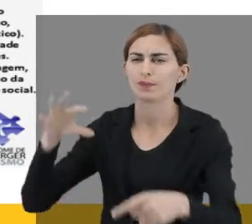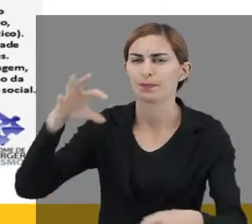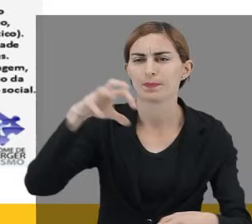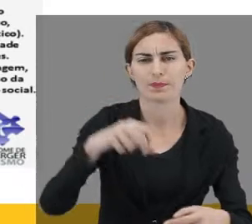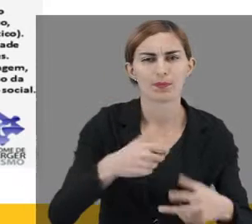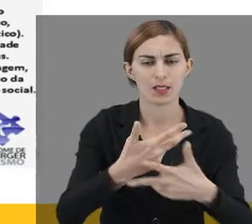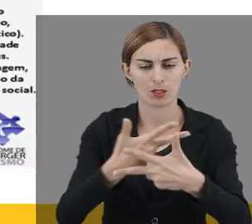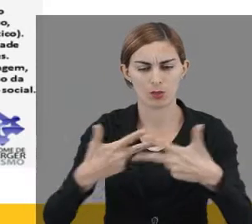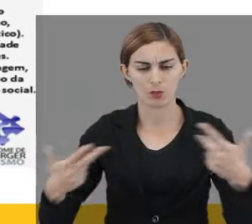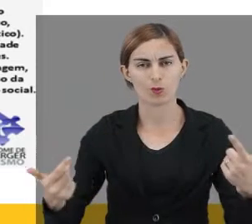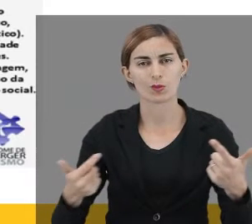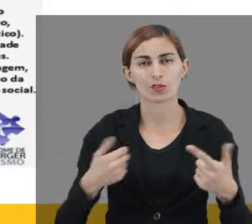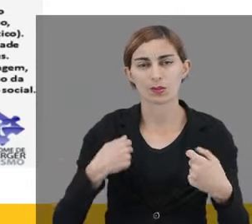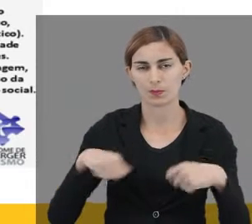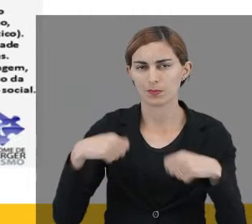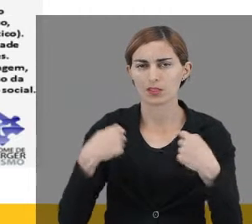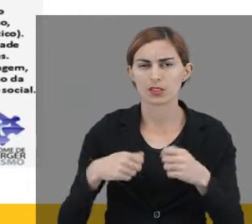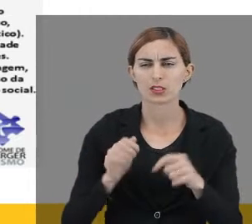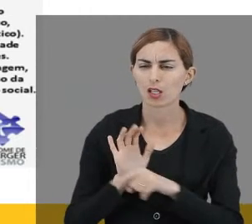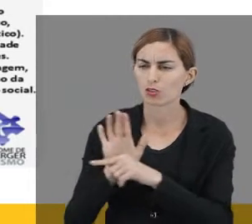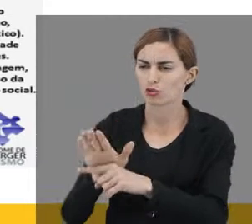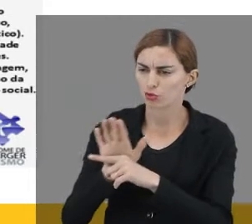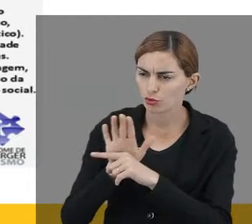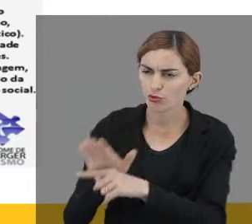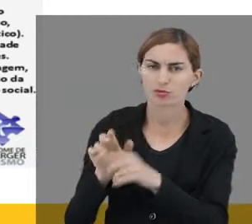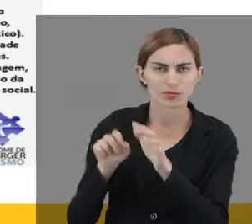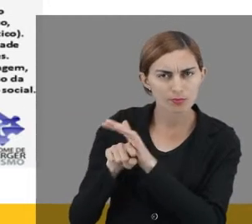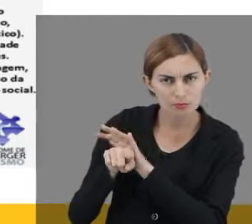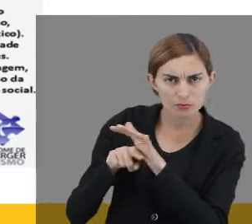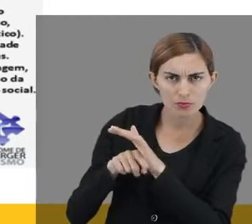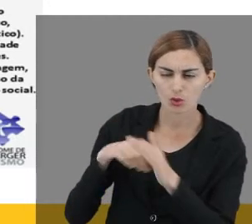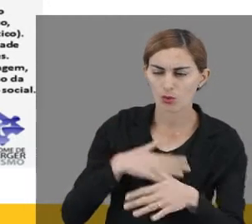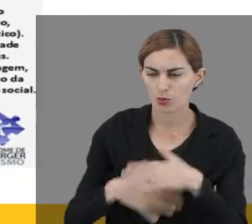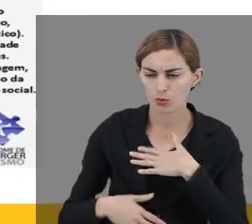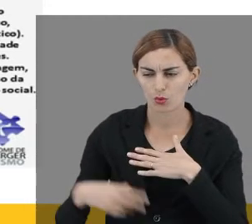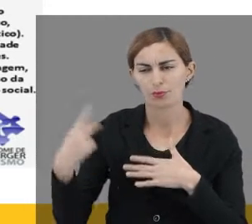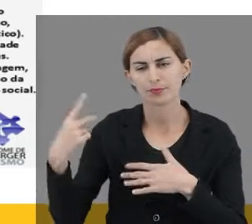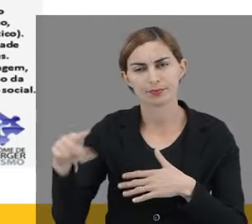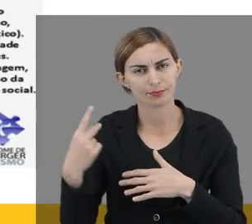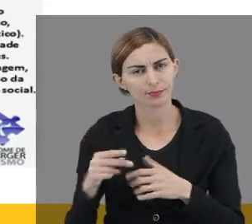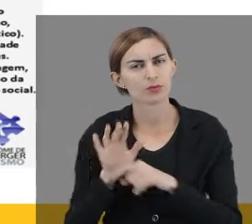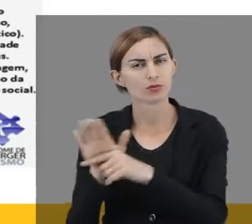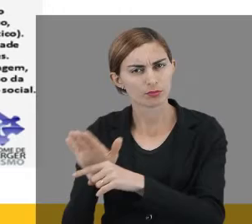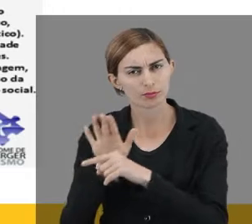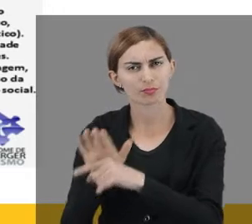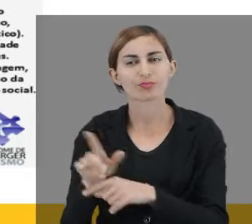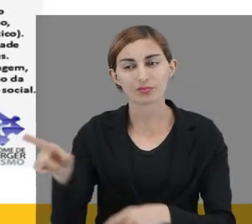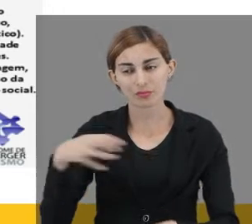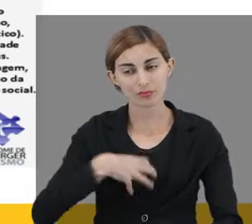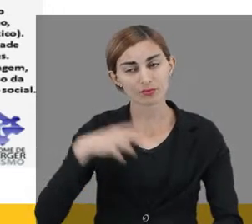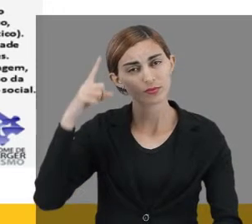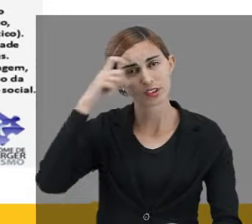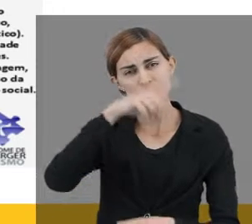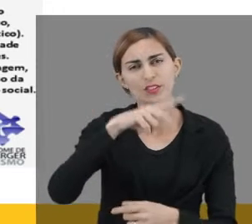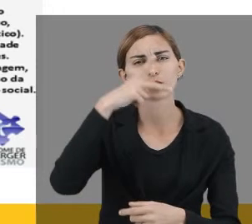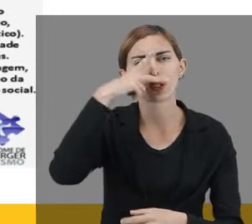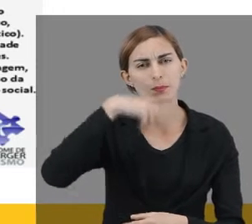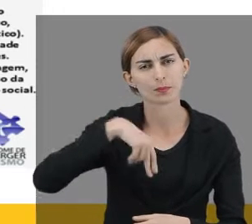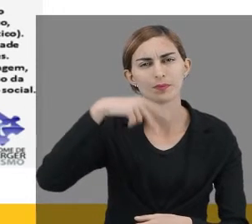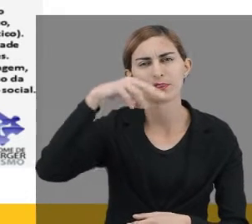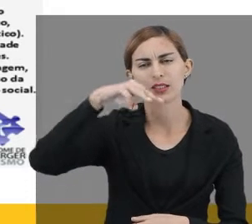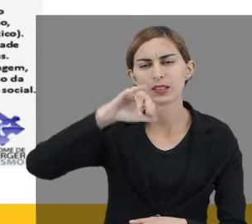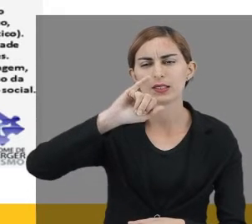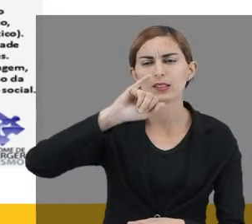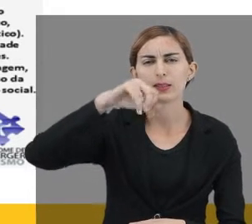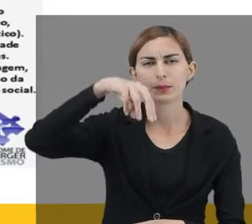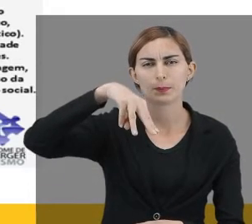frente. Então nós precisamos estar guiando, monitorando um pouco isso. E como eu falei anteriormente, essa dificuldade da imitação.